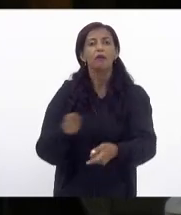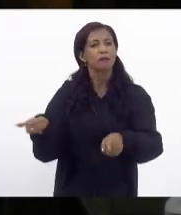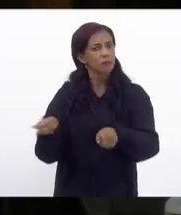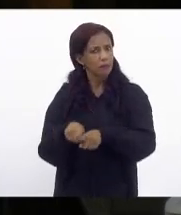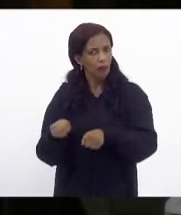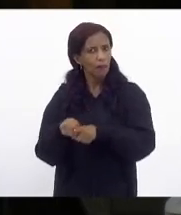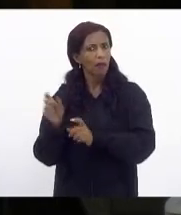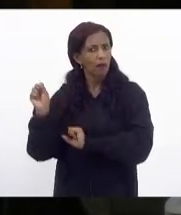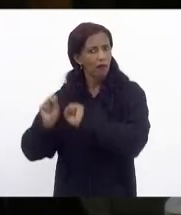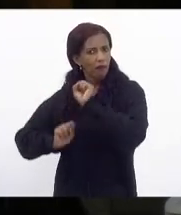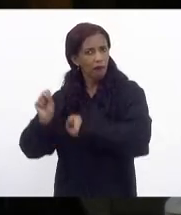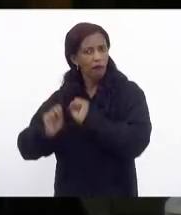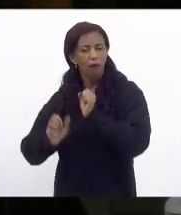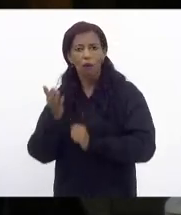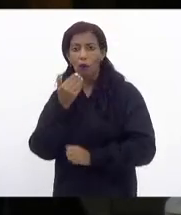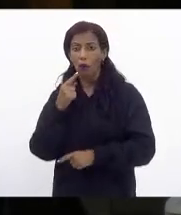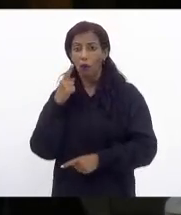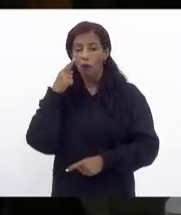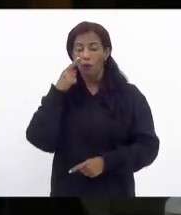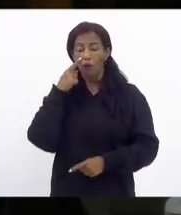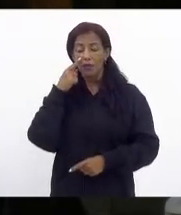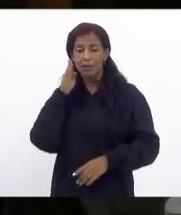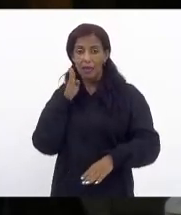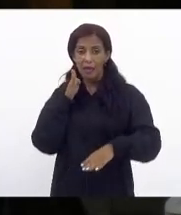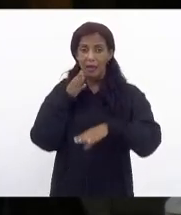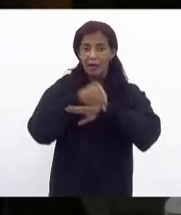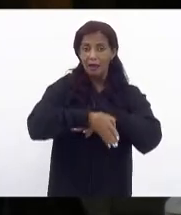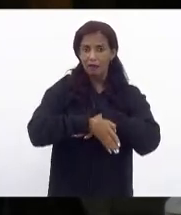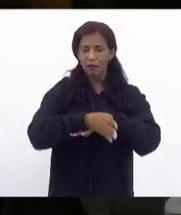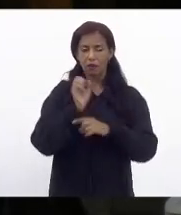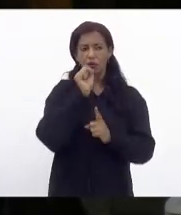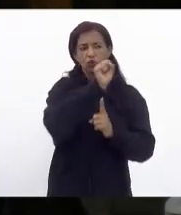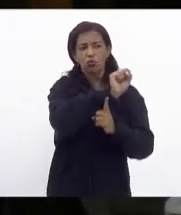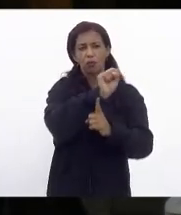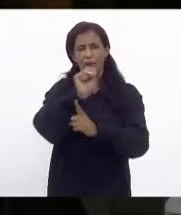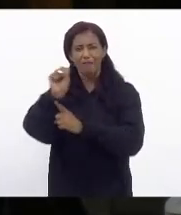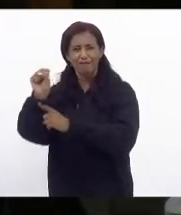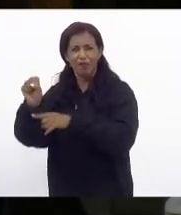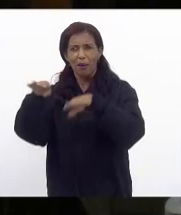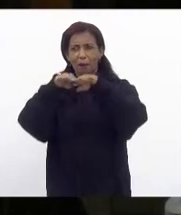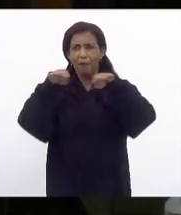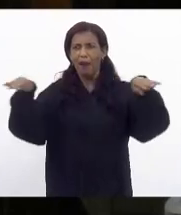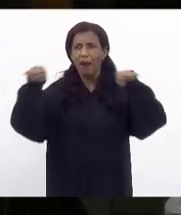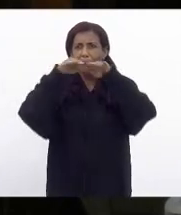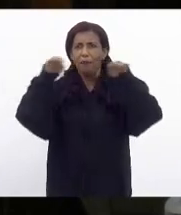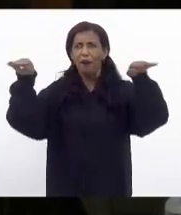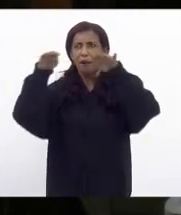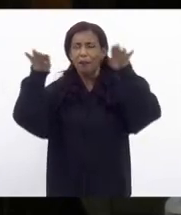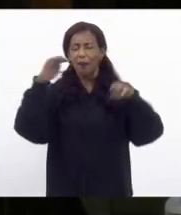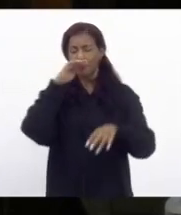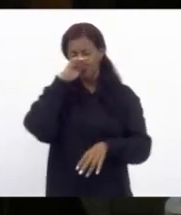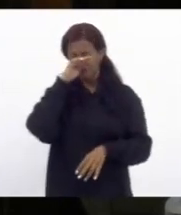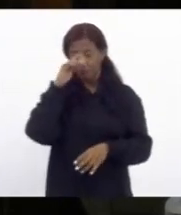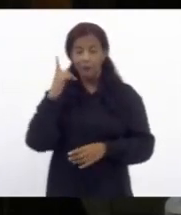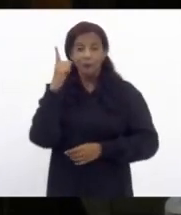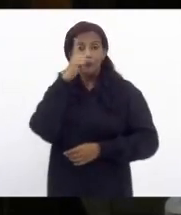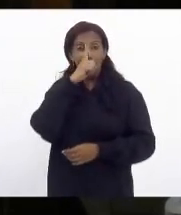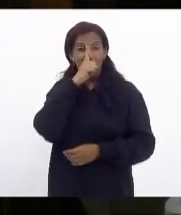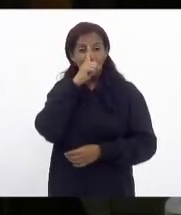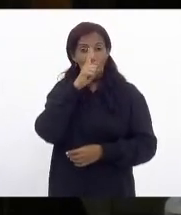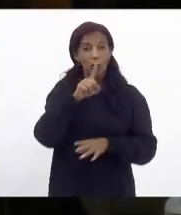você entra num supermercado tem dezenas de tipos de biscoitos diferentes